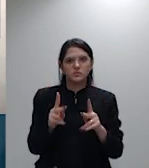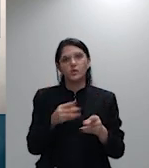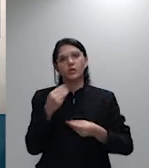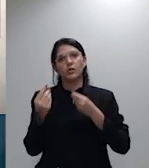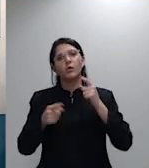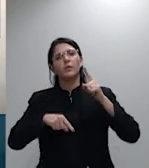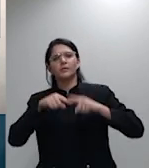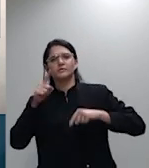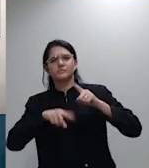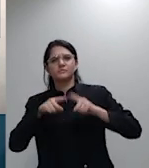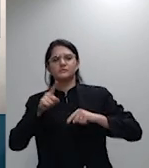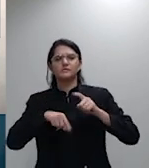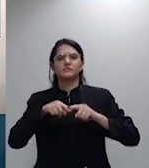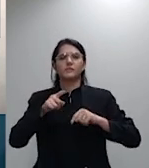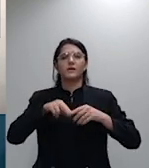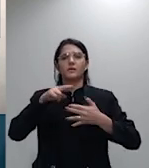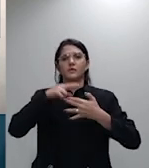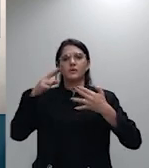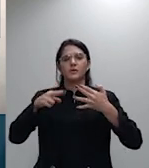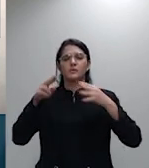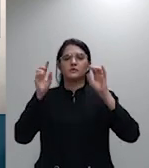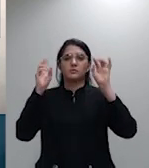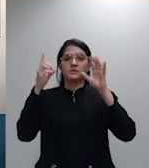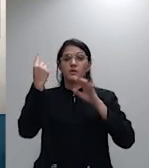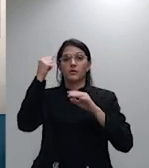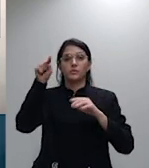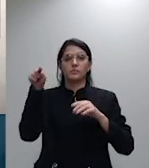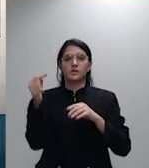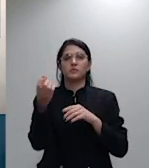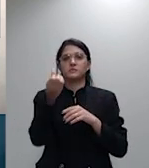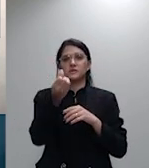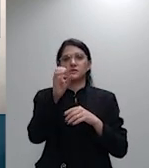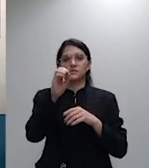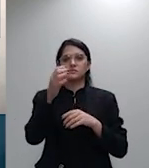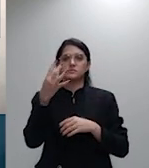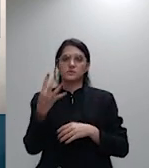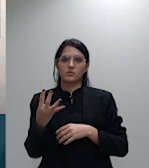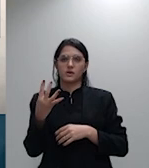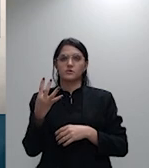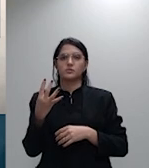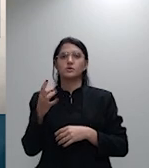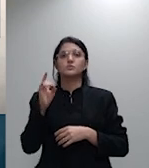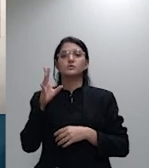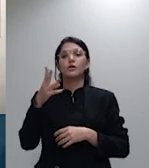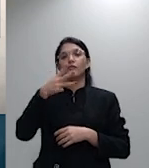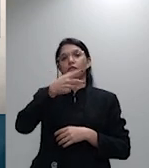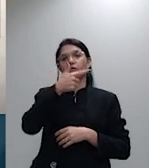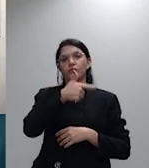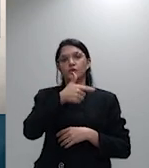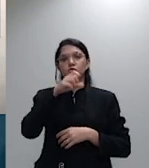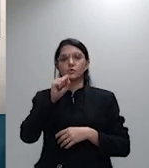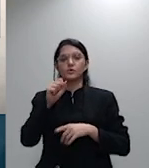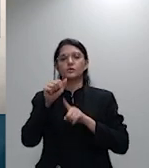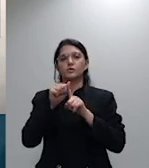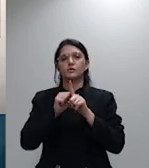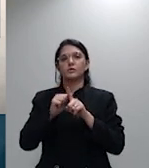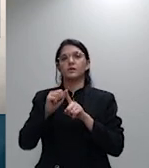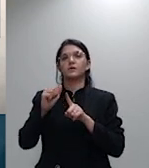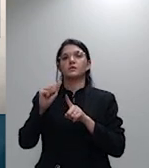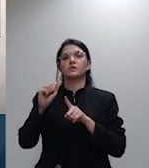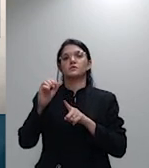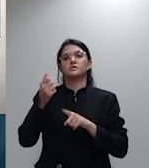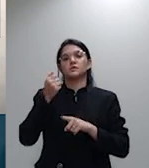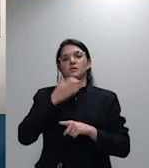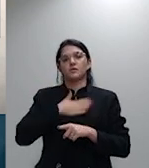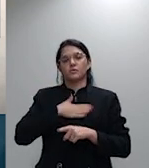.604.412 somente em 28 de 8 de 2018 sedimentando o entendimento de que o prazo prescricional extintivo